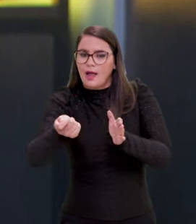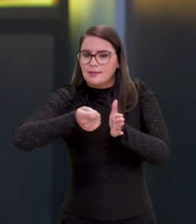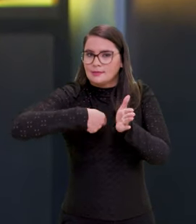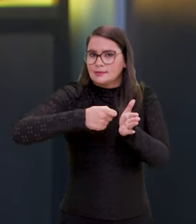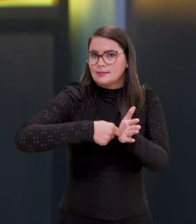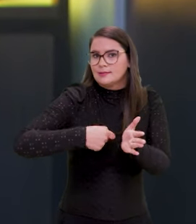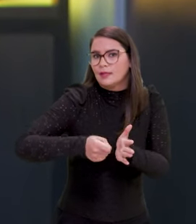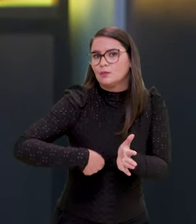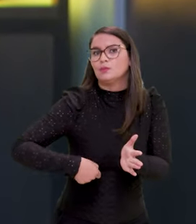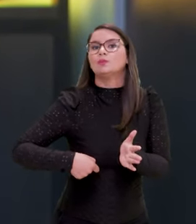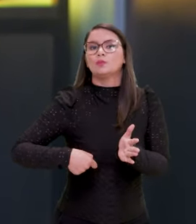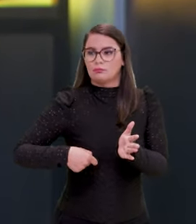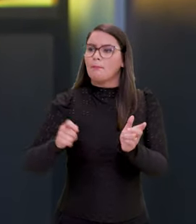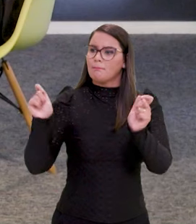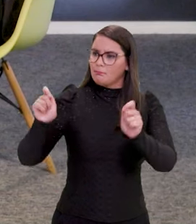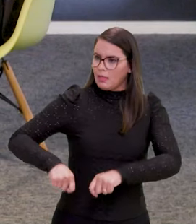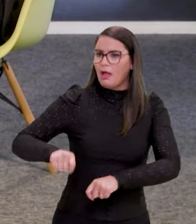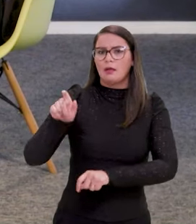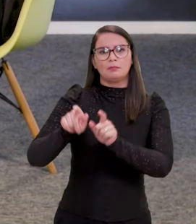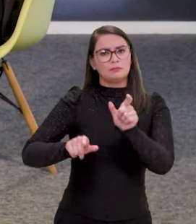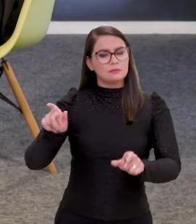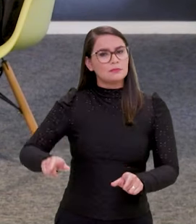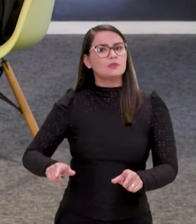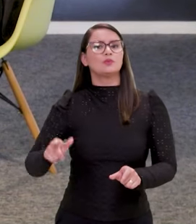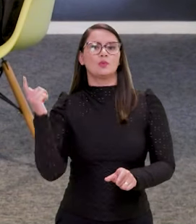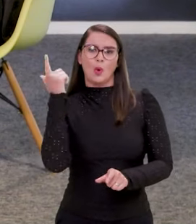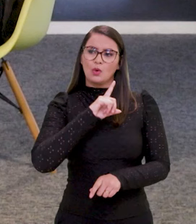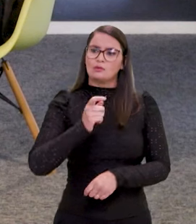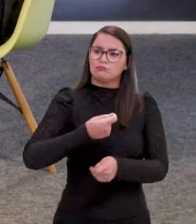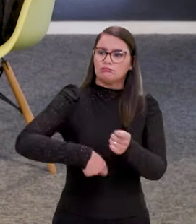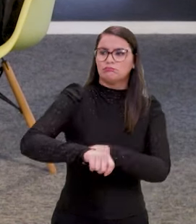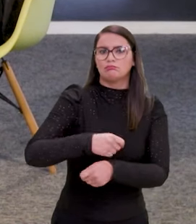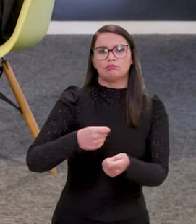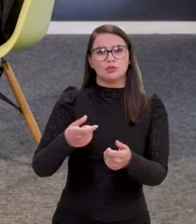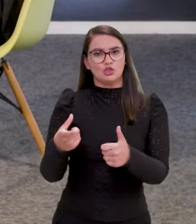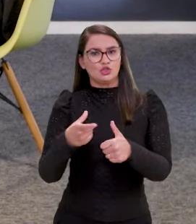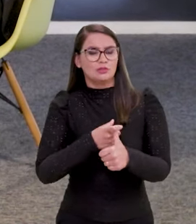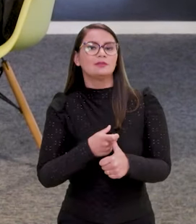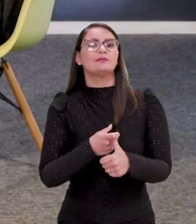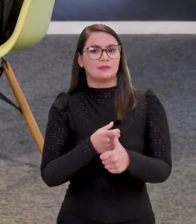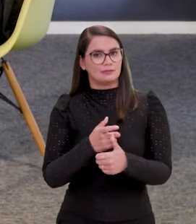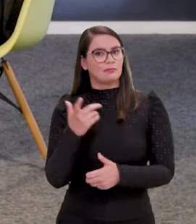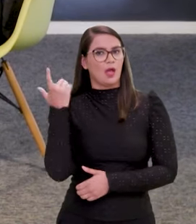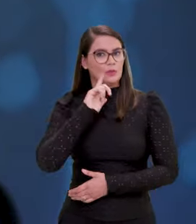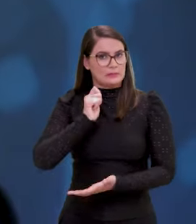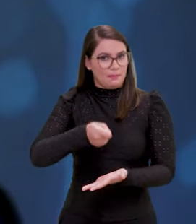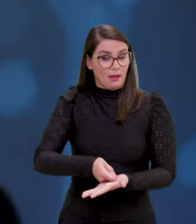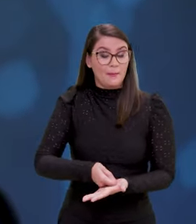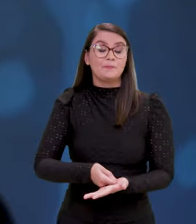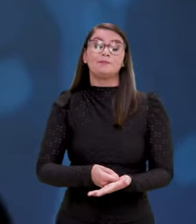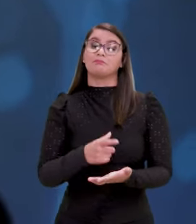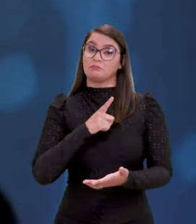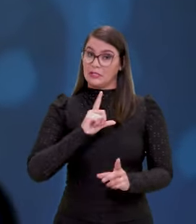das assinaturas para que as pessoas possam fazer, né? Ou celebrar os seus acordos, a sua renegociação.